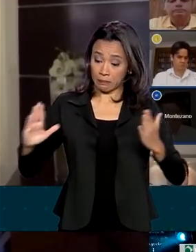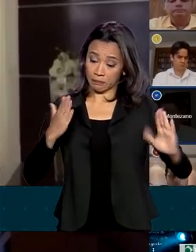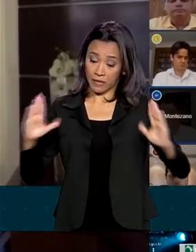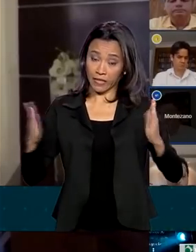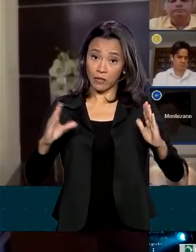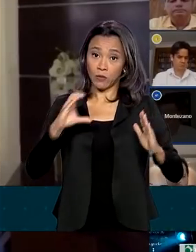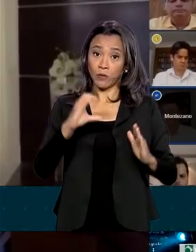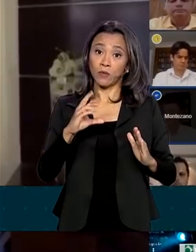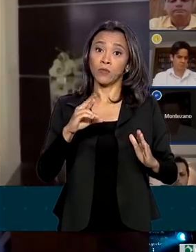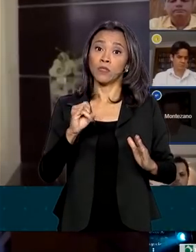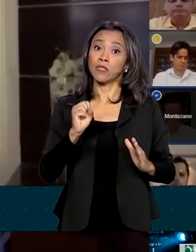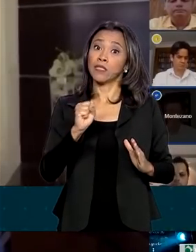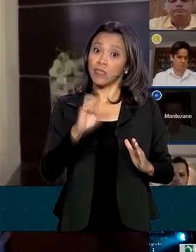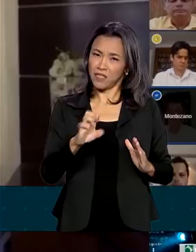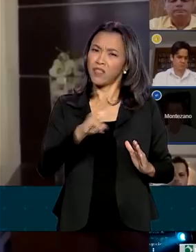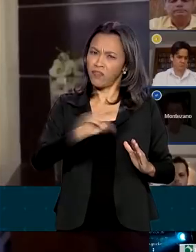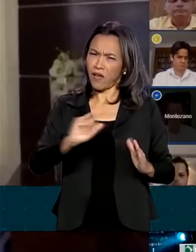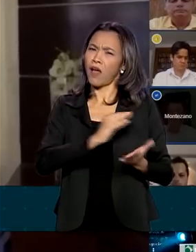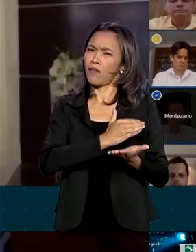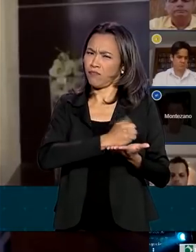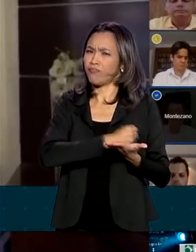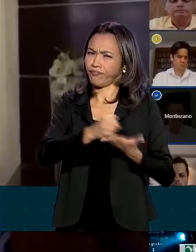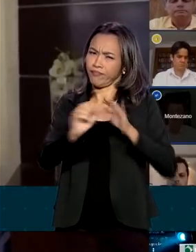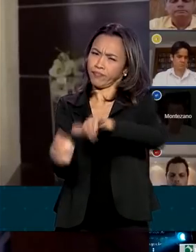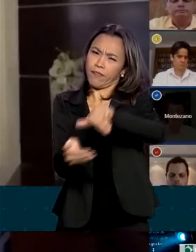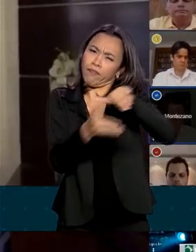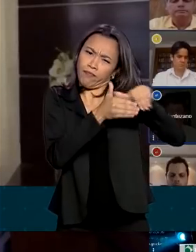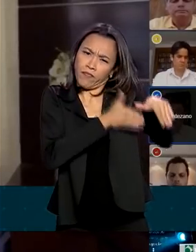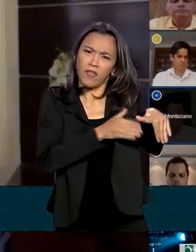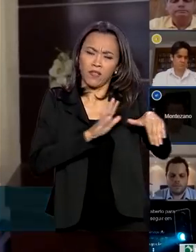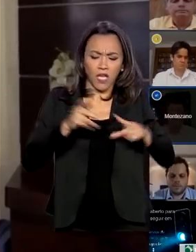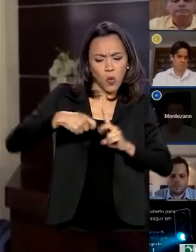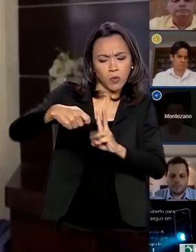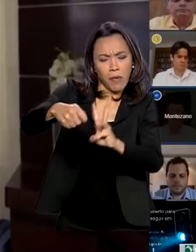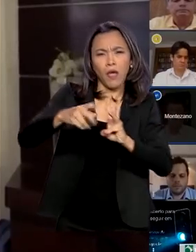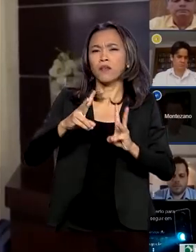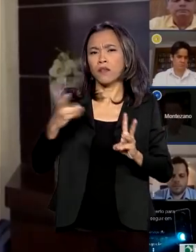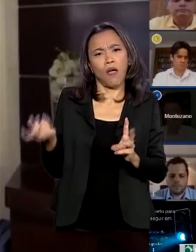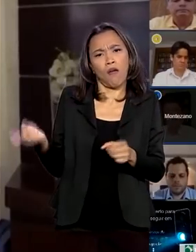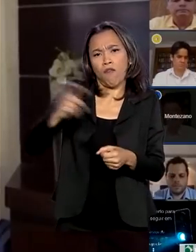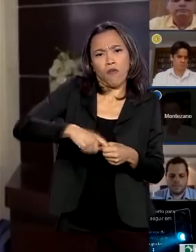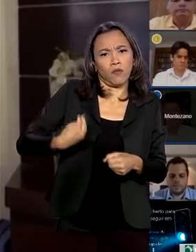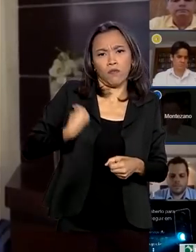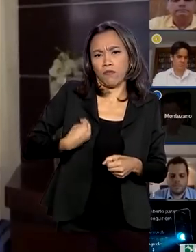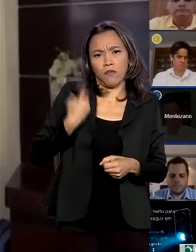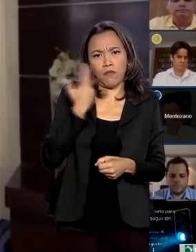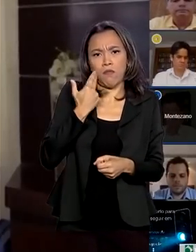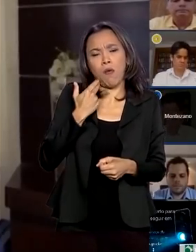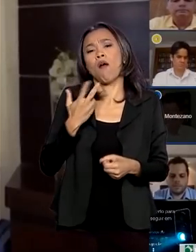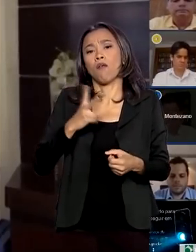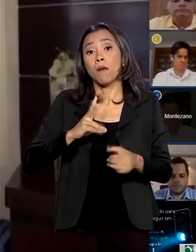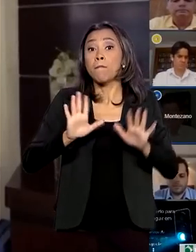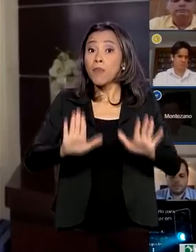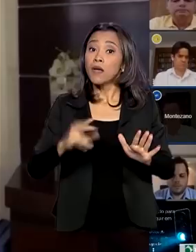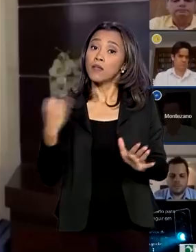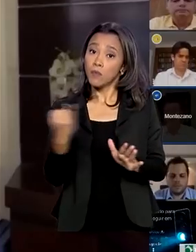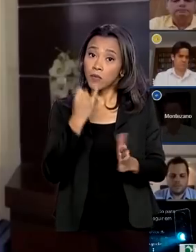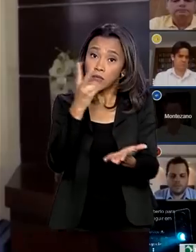transitória, porque é verdade, gente, é que a crise vai passar. Daqui a alguns meses a gente vai voltar às nossas vidas normais. E é importante manter